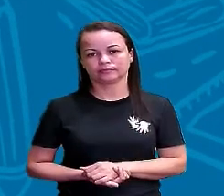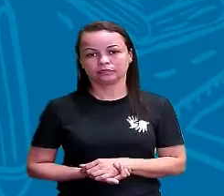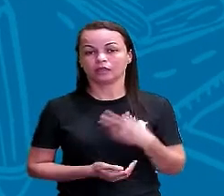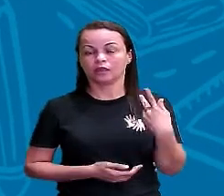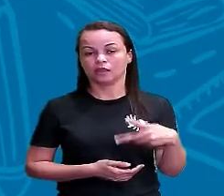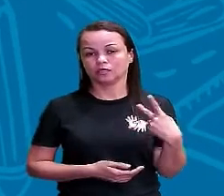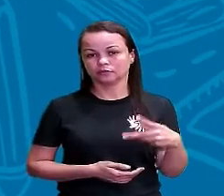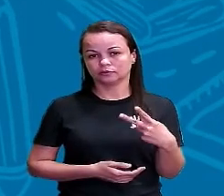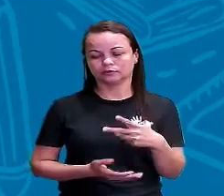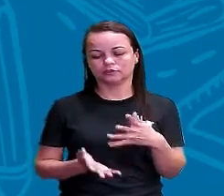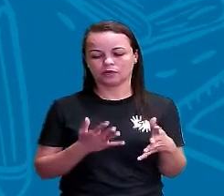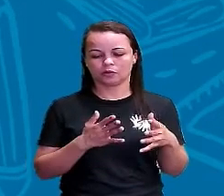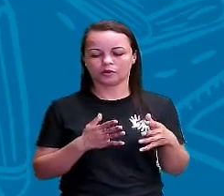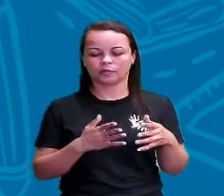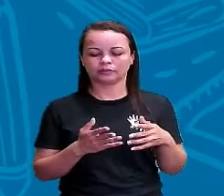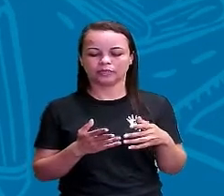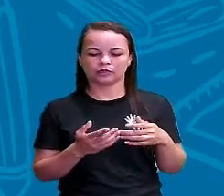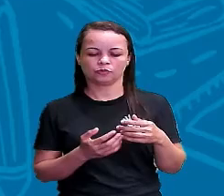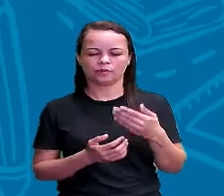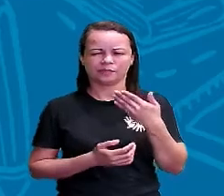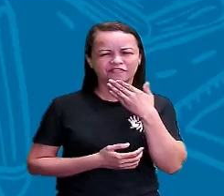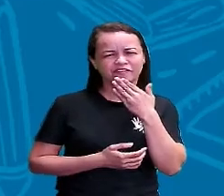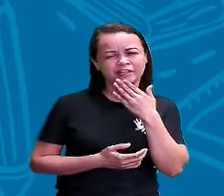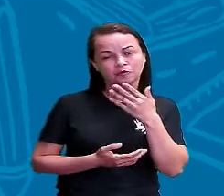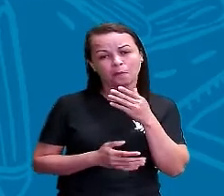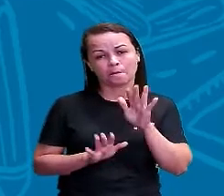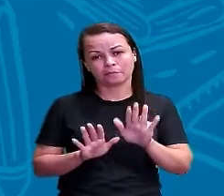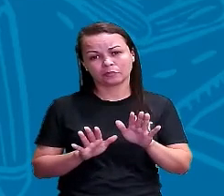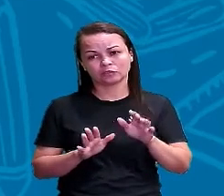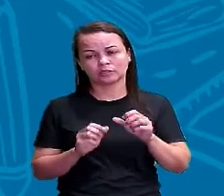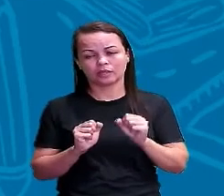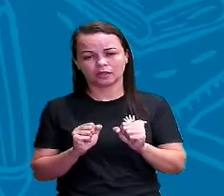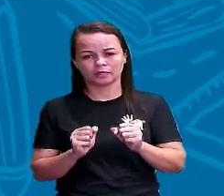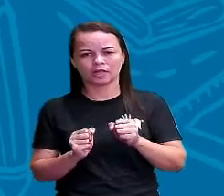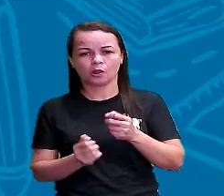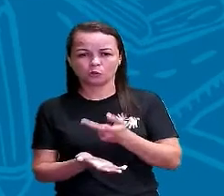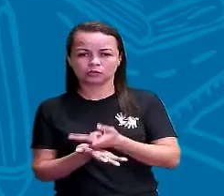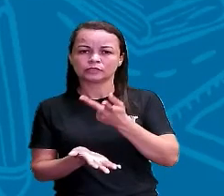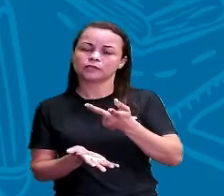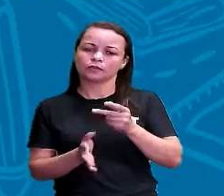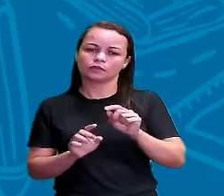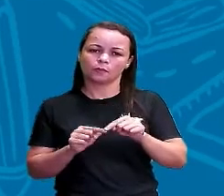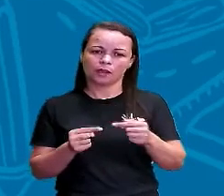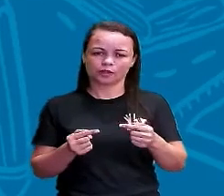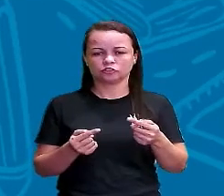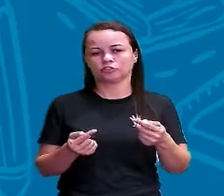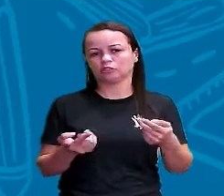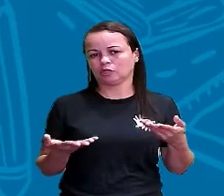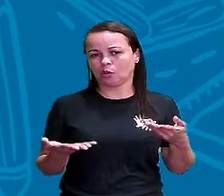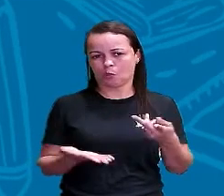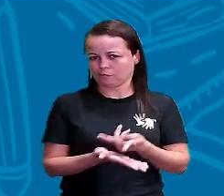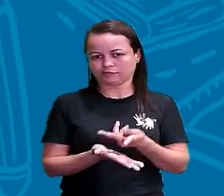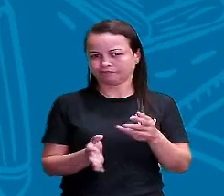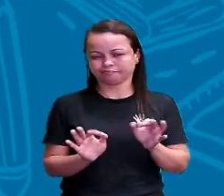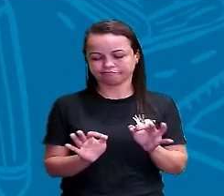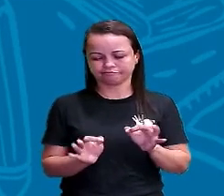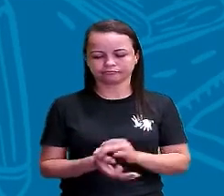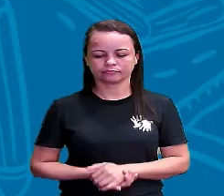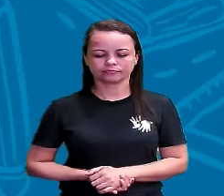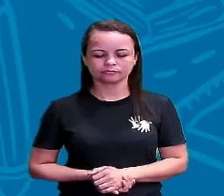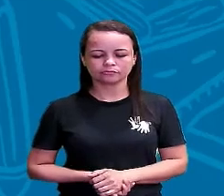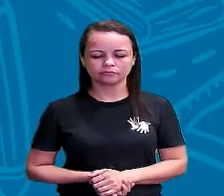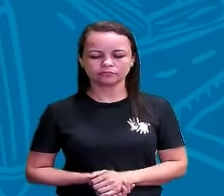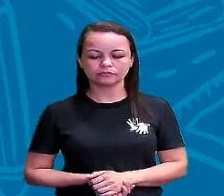Pretérito imperfeito porque é algo que poderia ter acontecido, mas ali no passado e não no momento atual. Já o futuro do